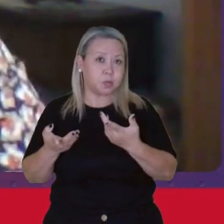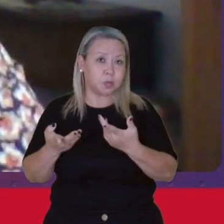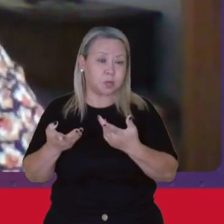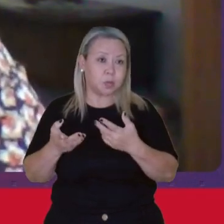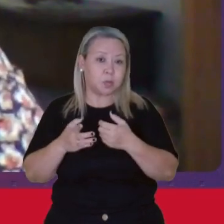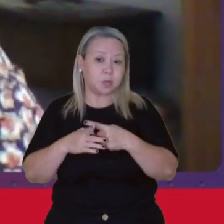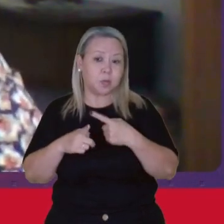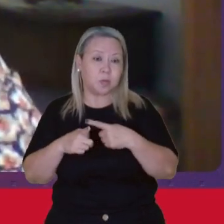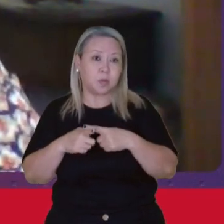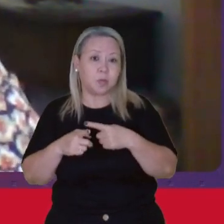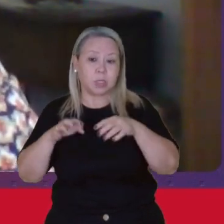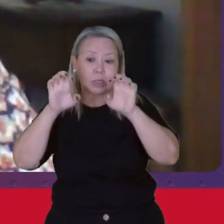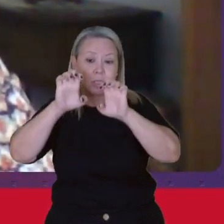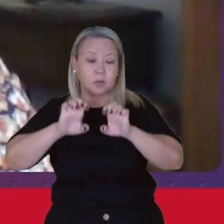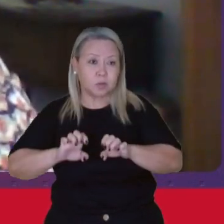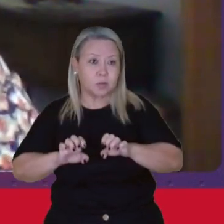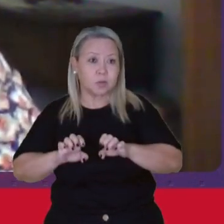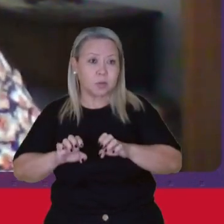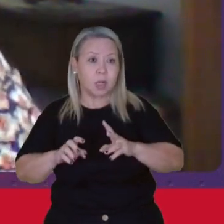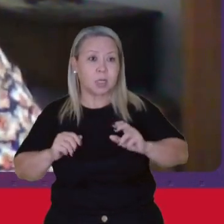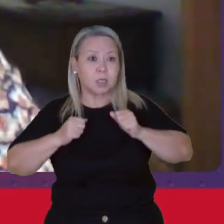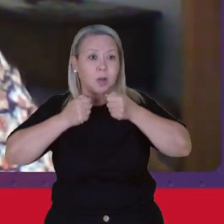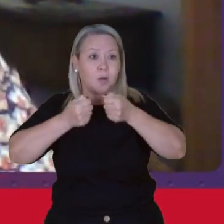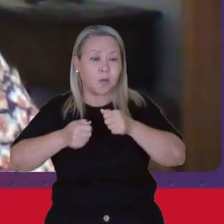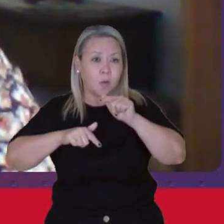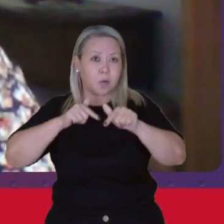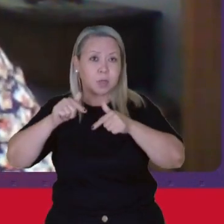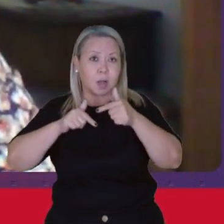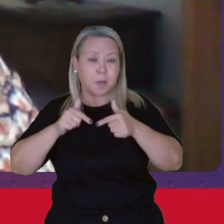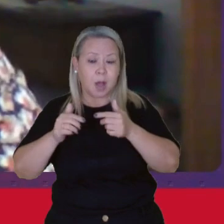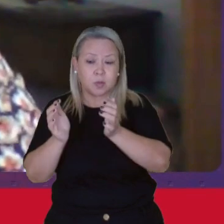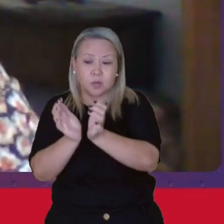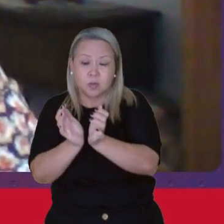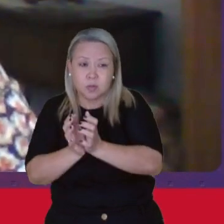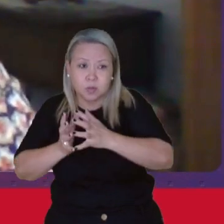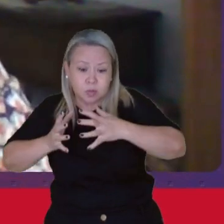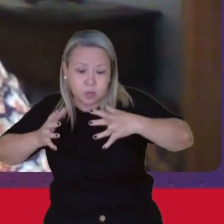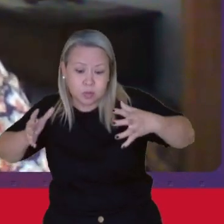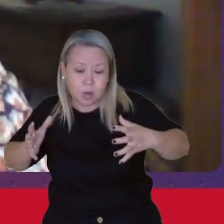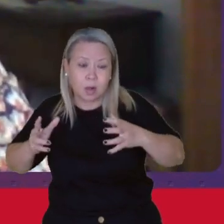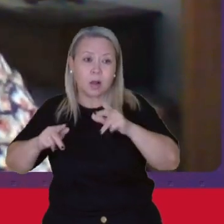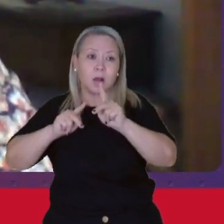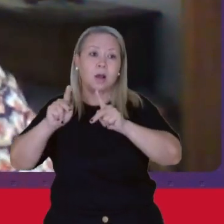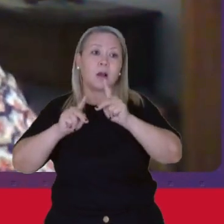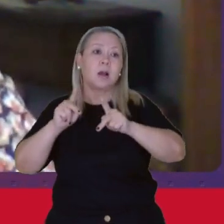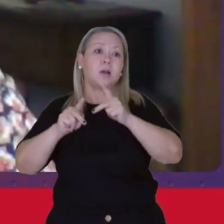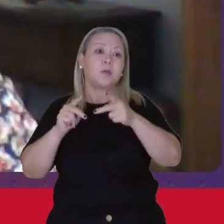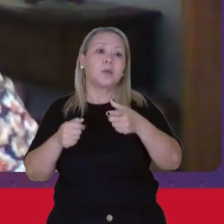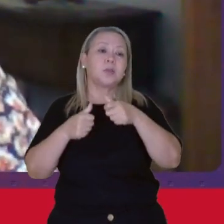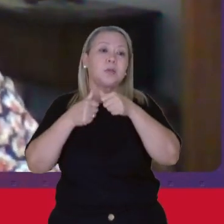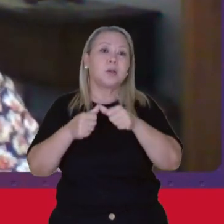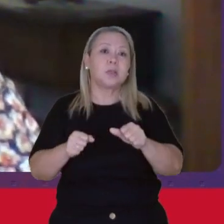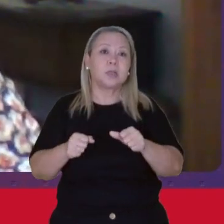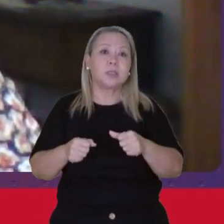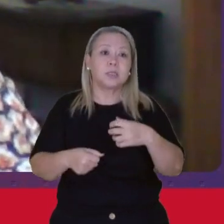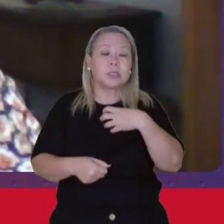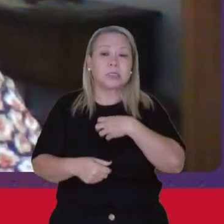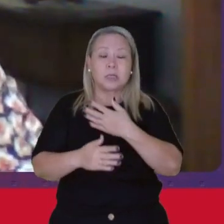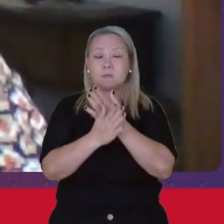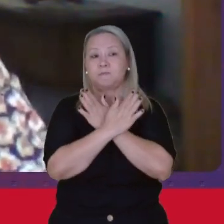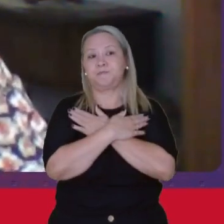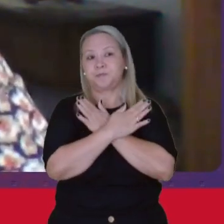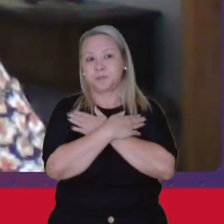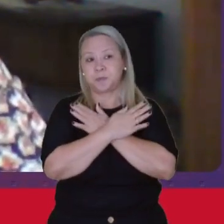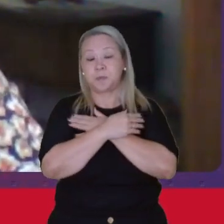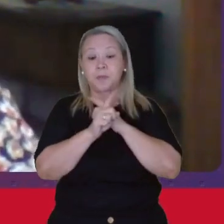excedente estrutural de força de trabalho De um contingente muito grande de pessoas Que estão em condição de desemprego